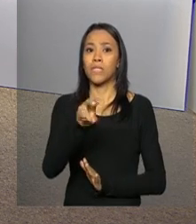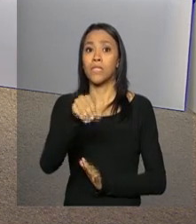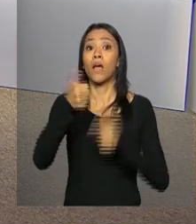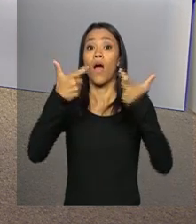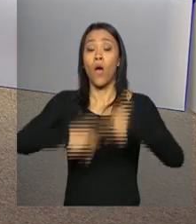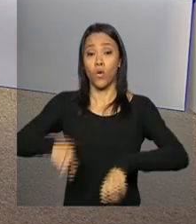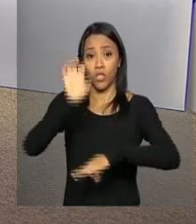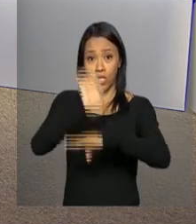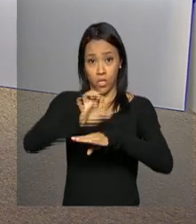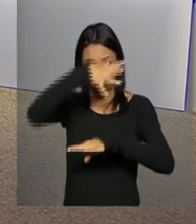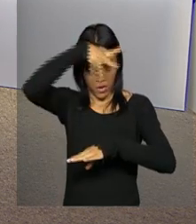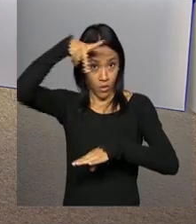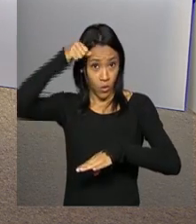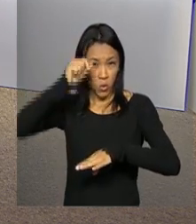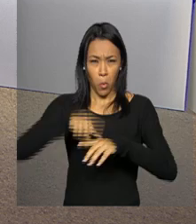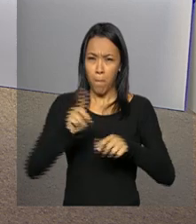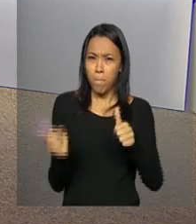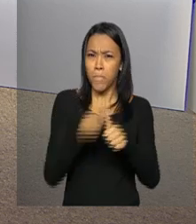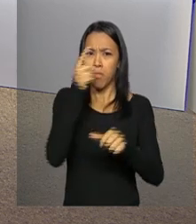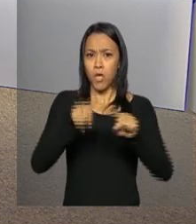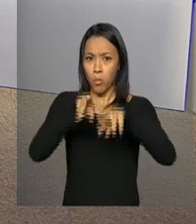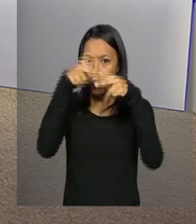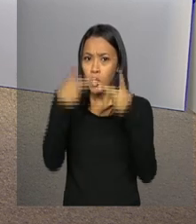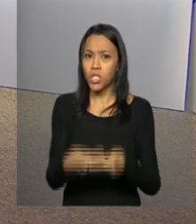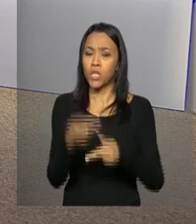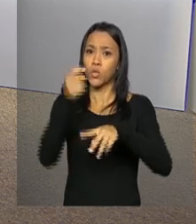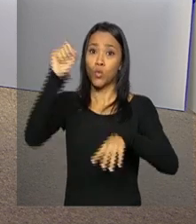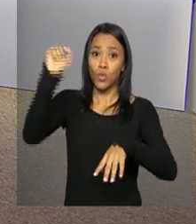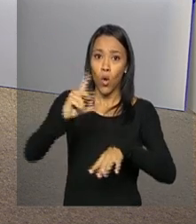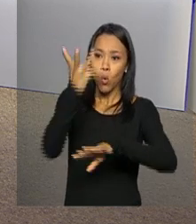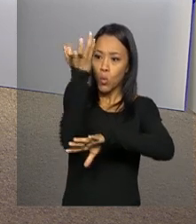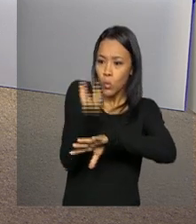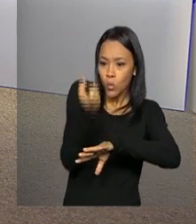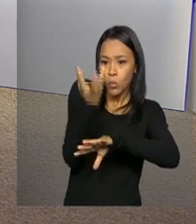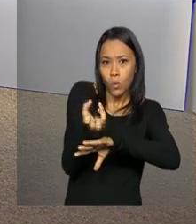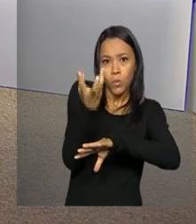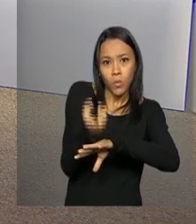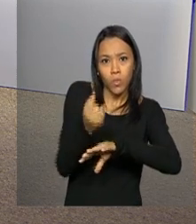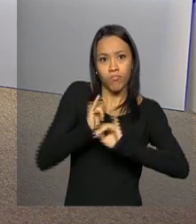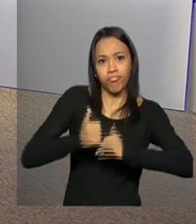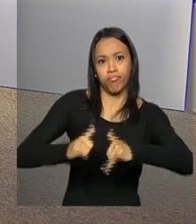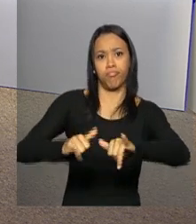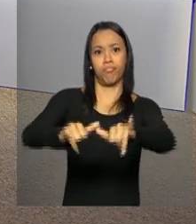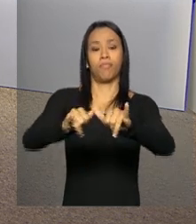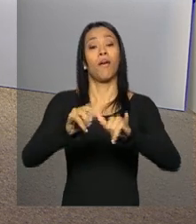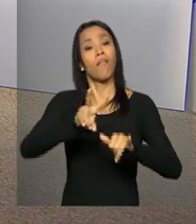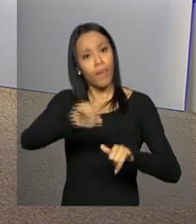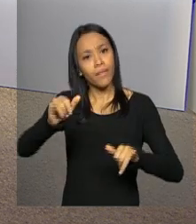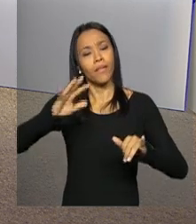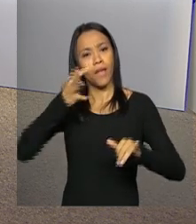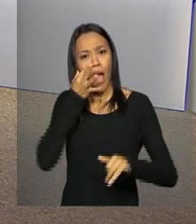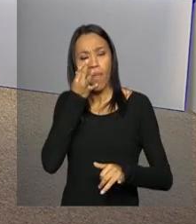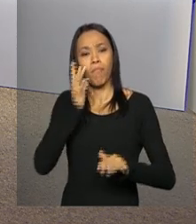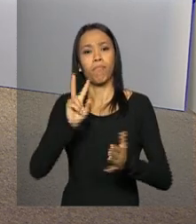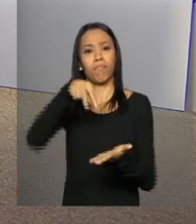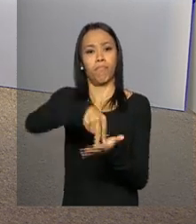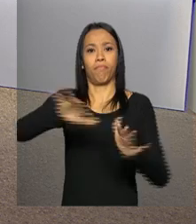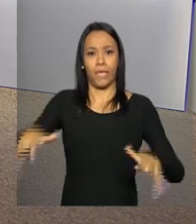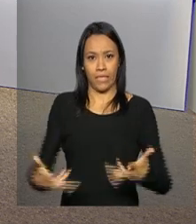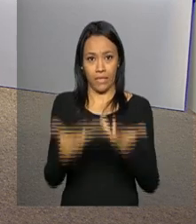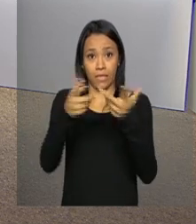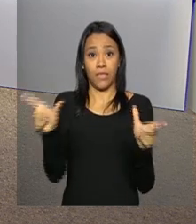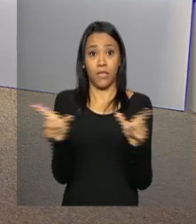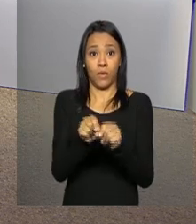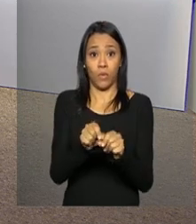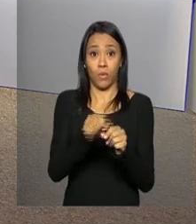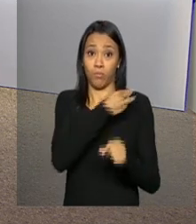o primeiro projeto de geração solar de energia em lagos de hidrelétricas. A cerimônia contará com a presença do ministro de Minas e